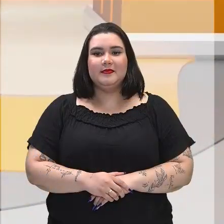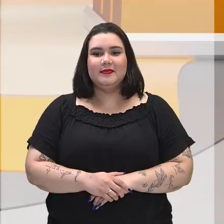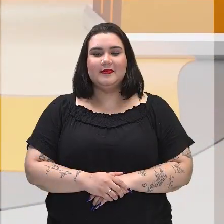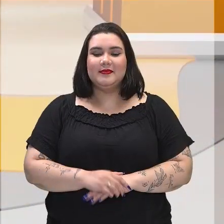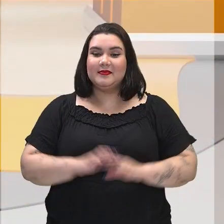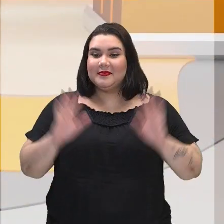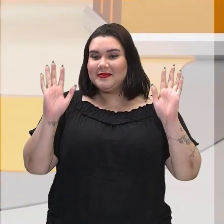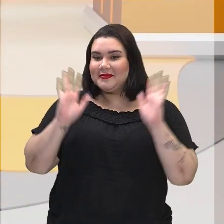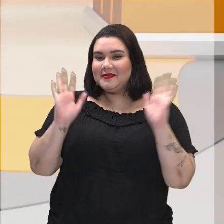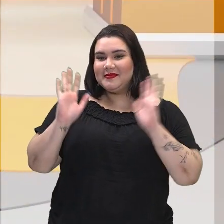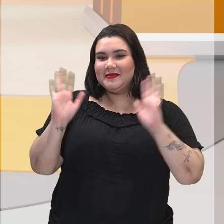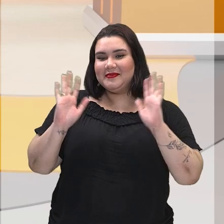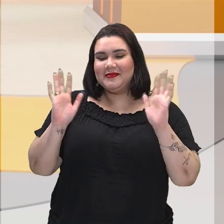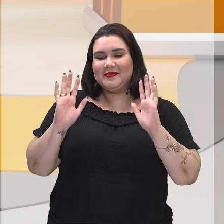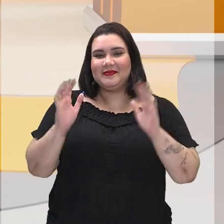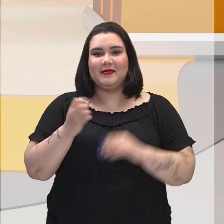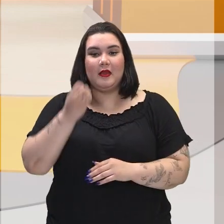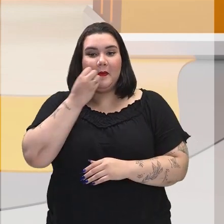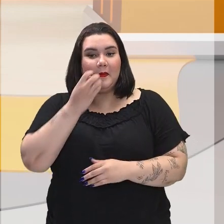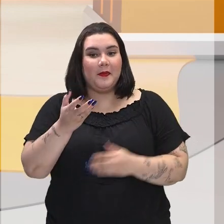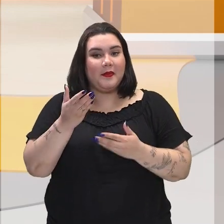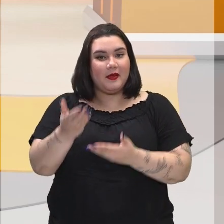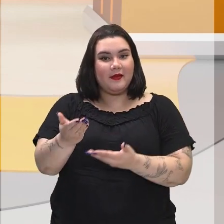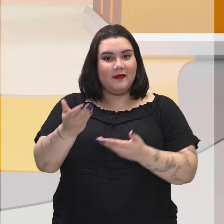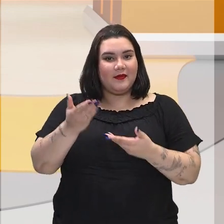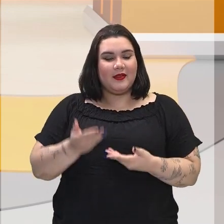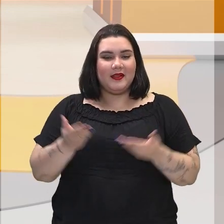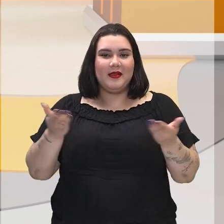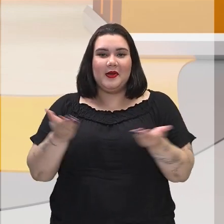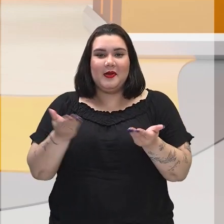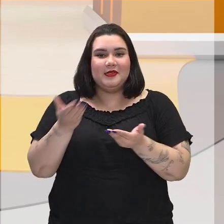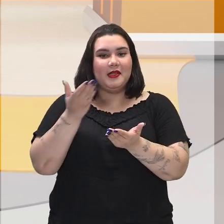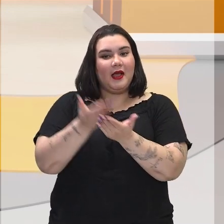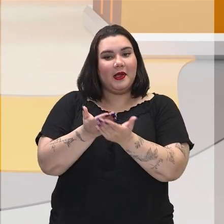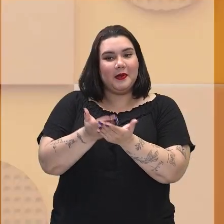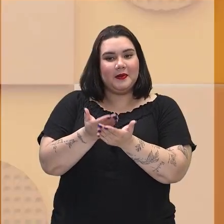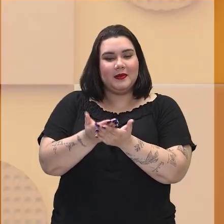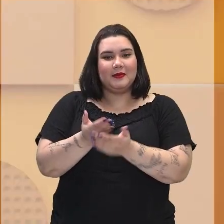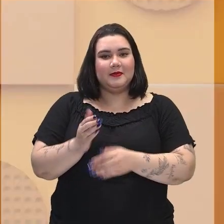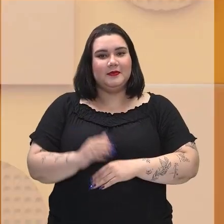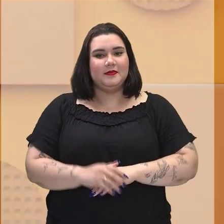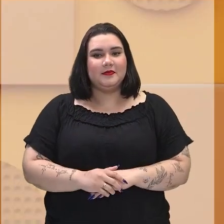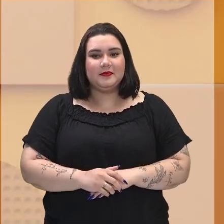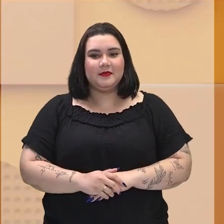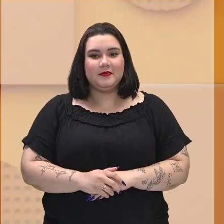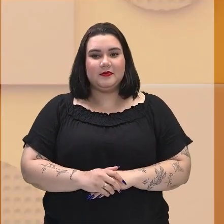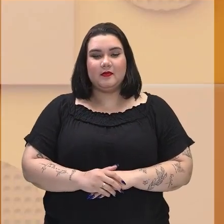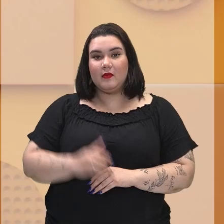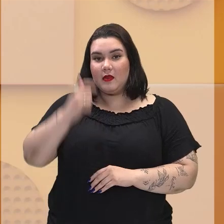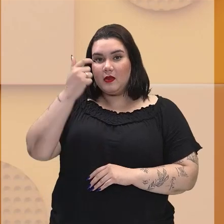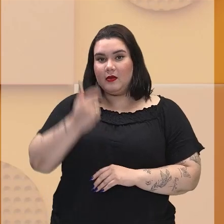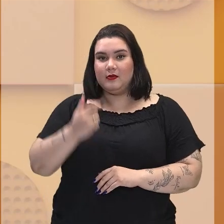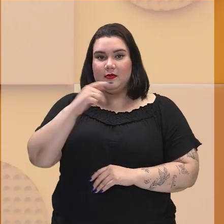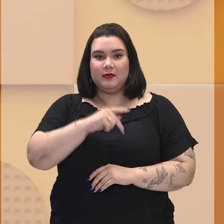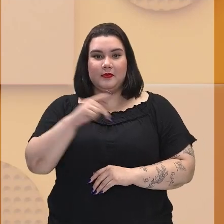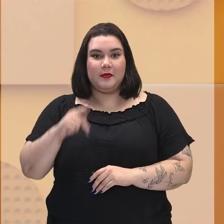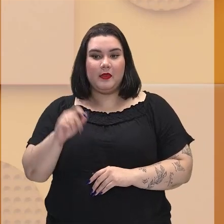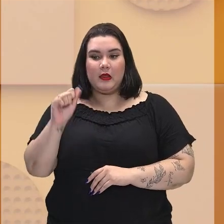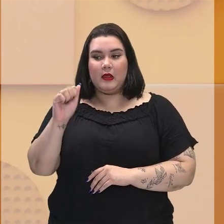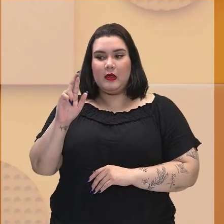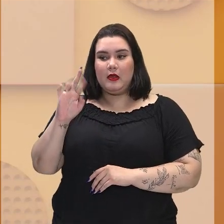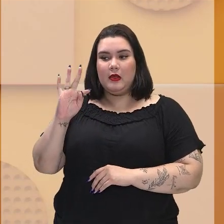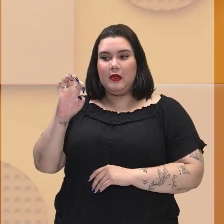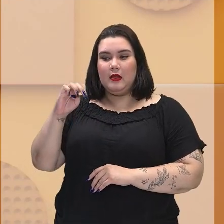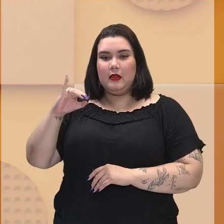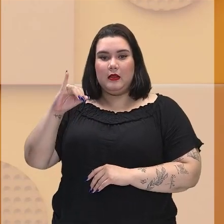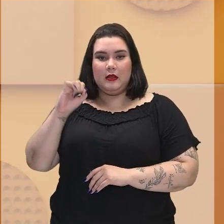Olá, sejam todos muito bem-vindos à nossa aula. Eu sou o professor Artemis Almontanho,